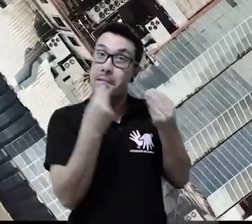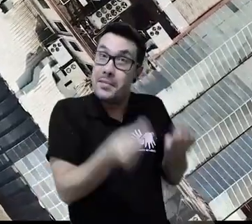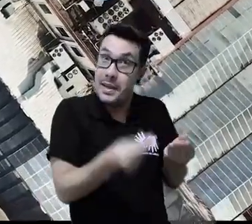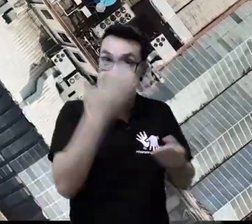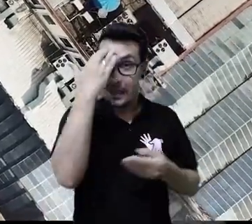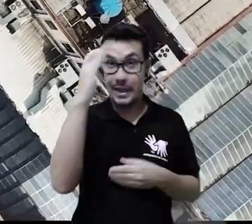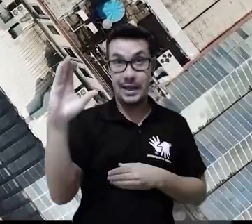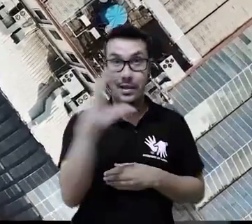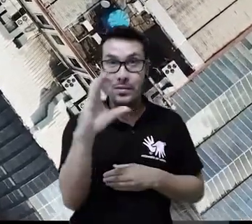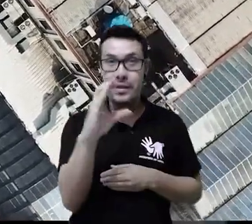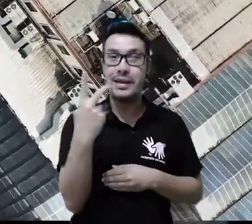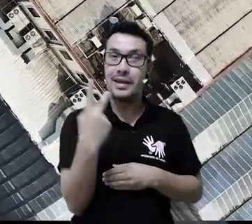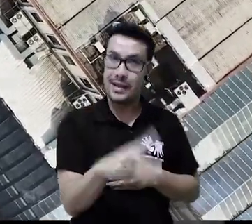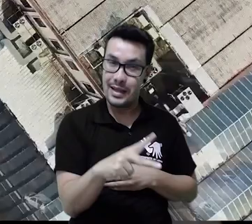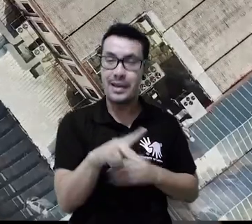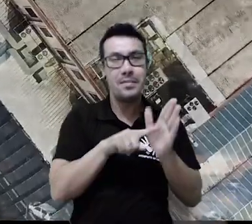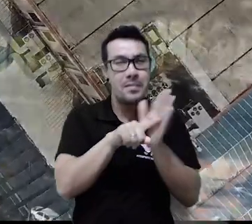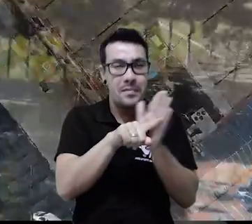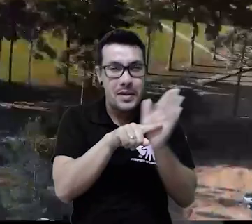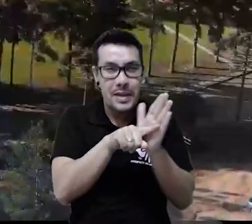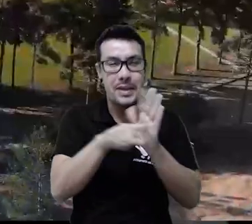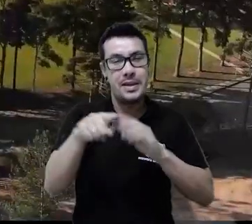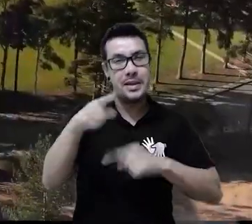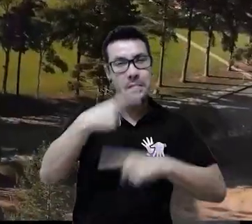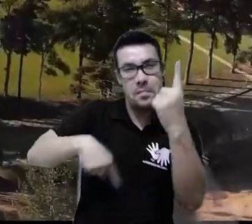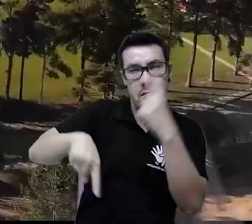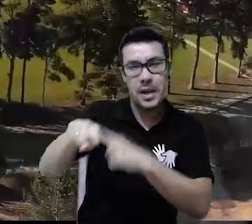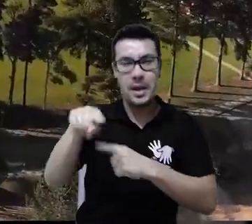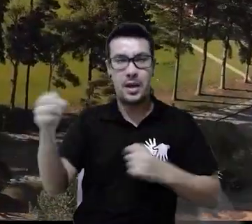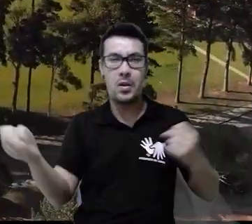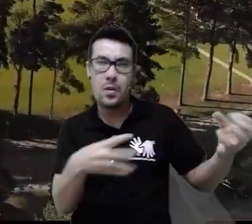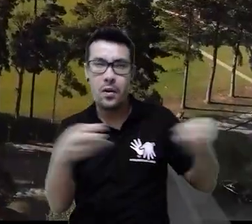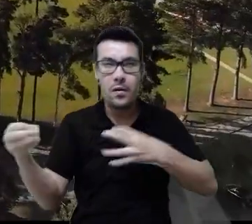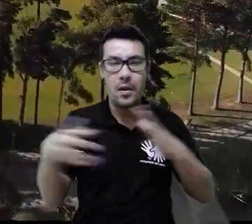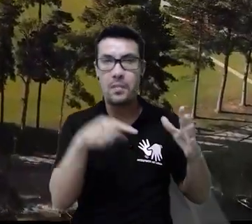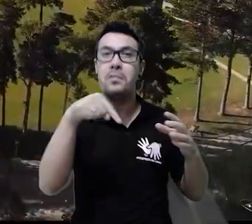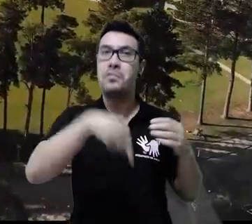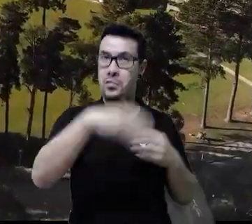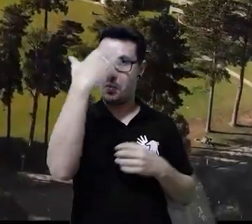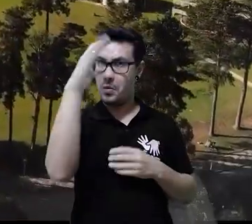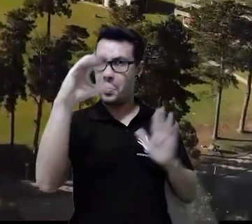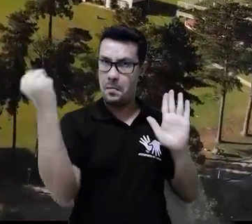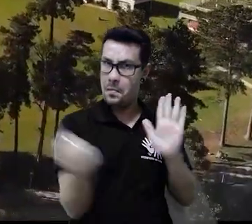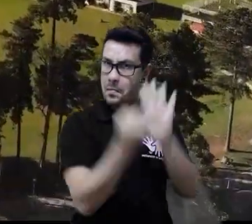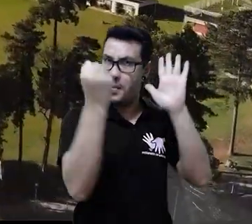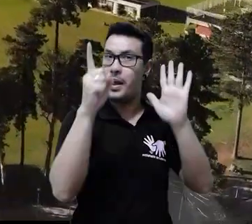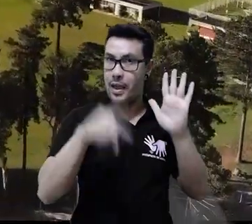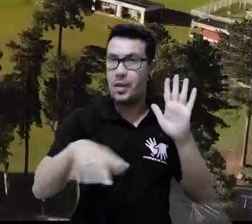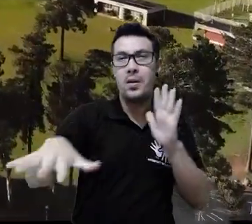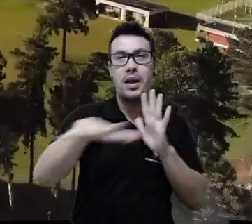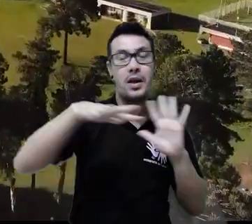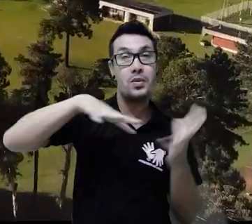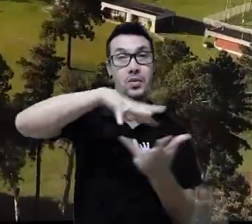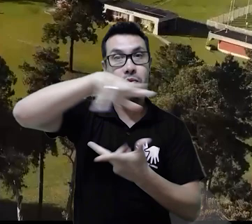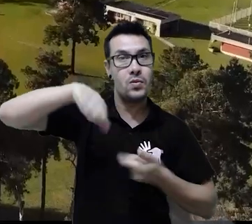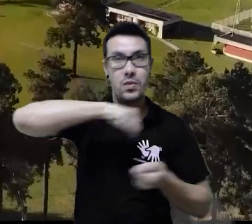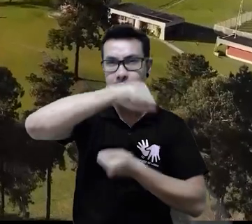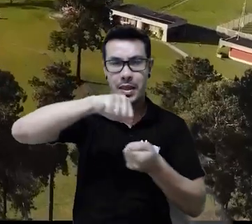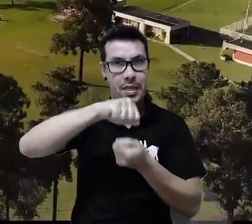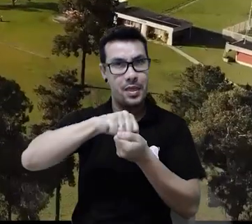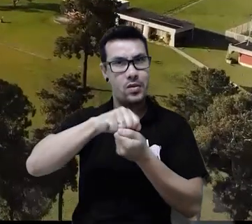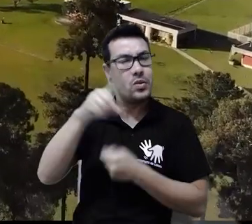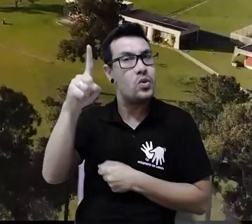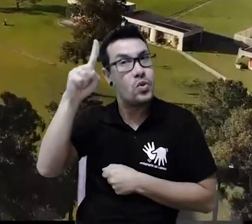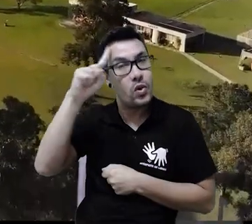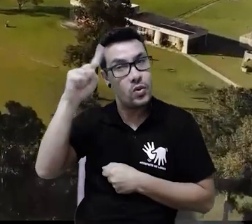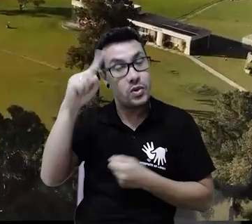referência na pesquisa, na inovação, na criação de um espaço onde o desenvolvimento sustentável é levado todos os dias